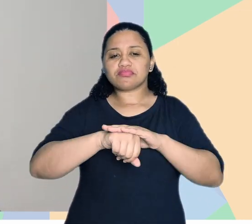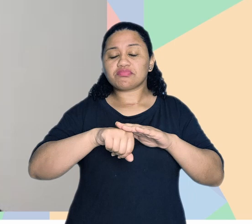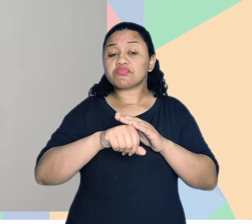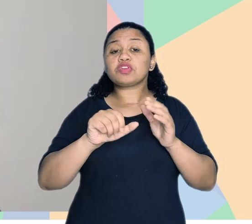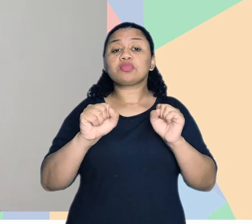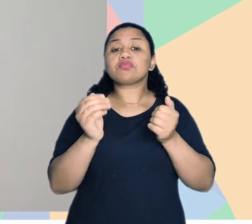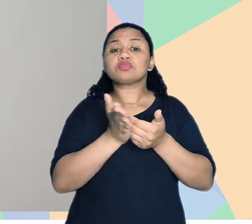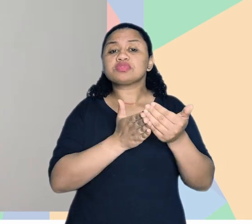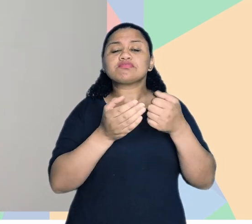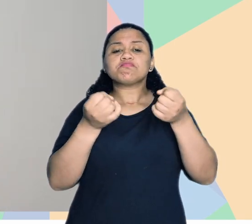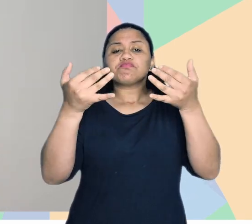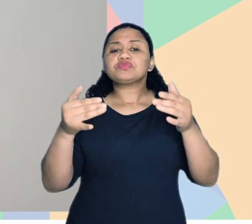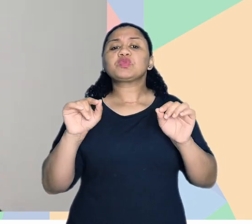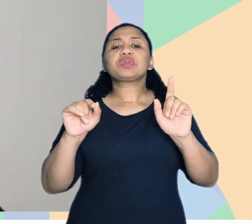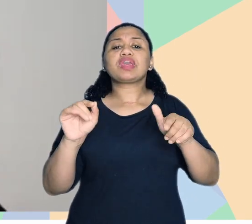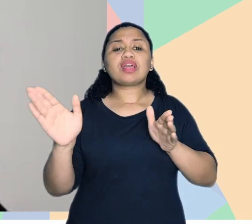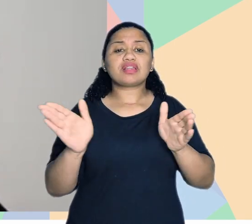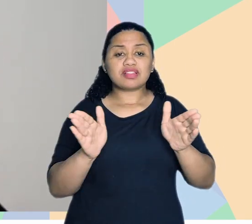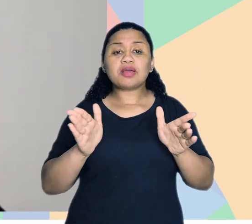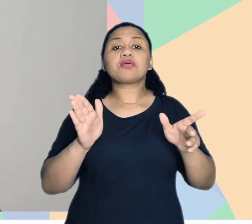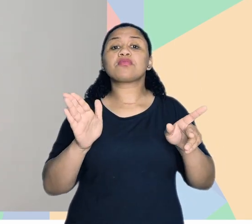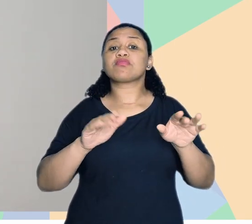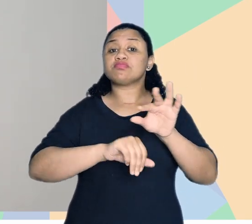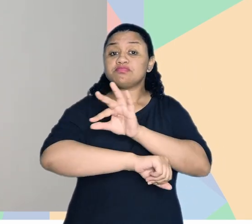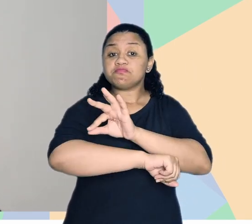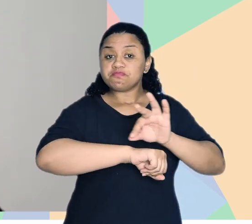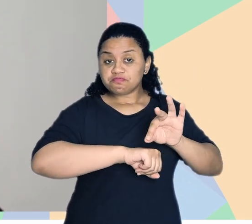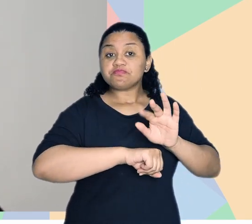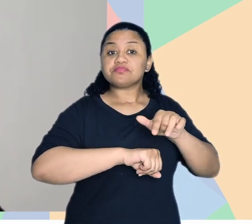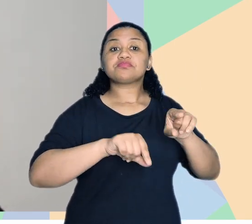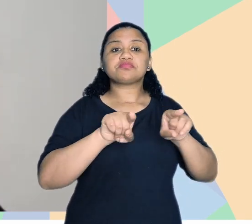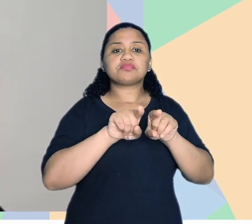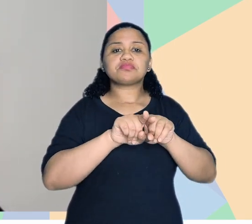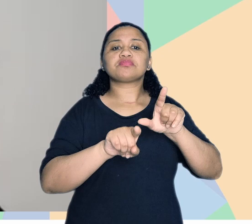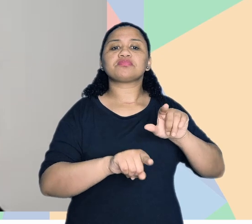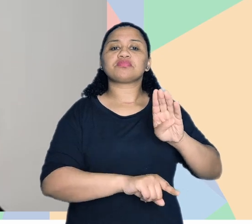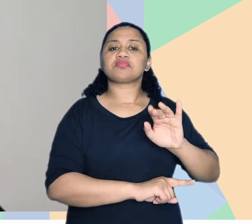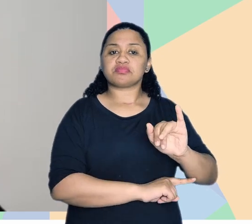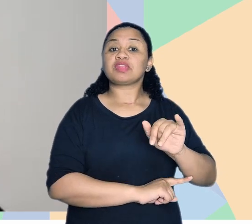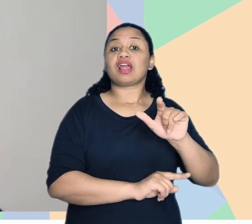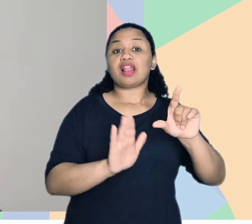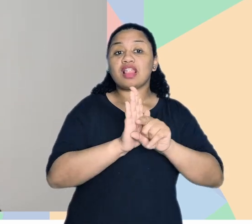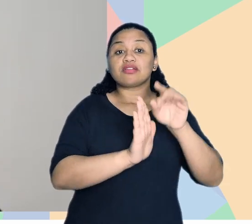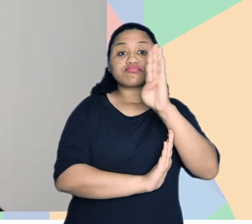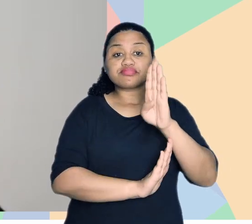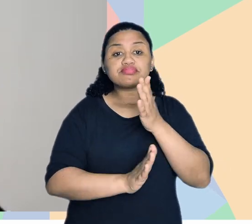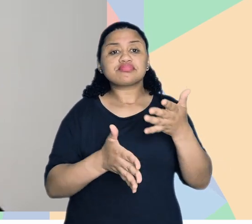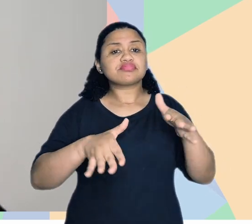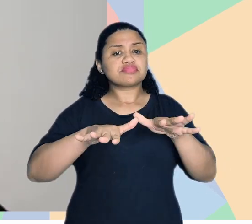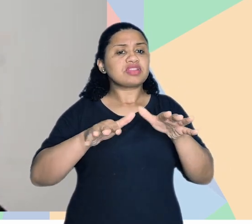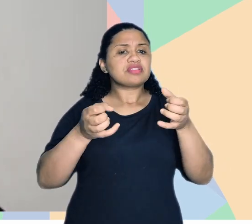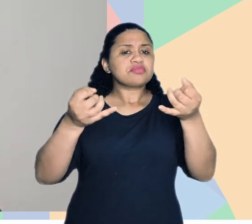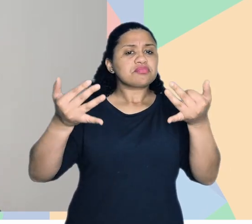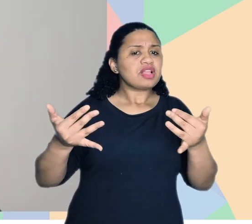começar definindo, Carol, o que é a acessibilidade arquitetônica, o que a LBI, a Lei Brasileira de Inclusão, define